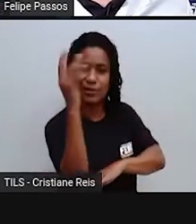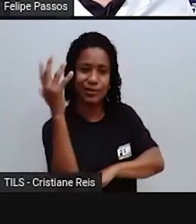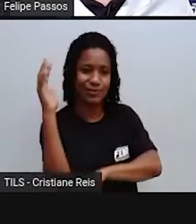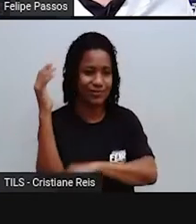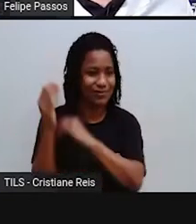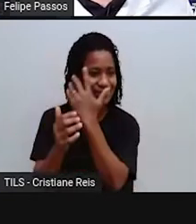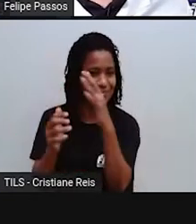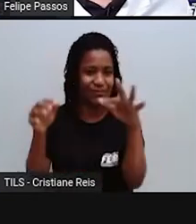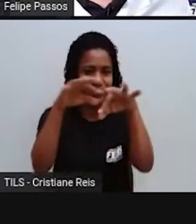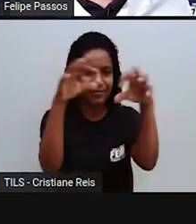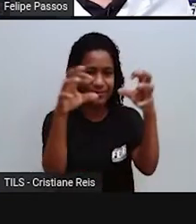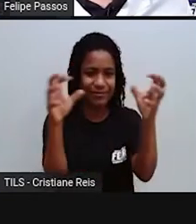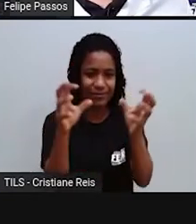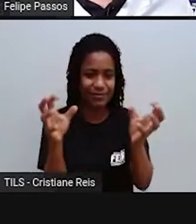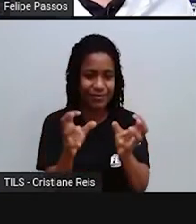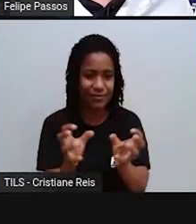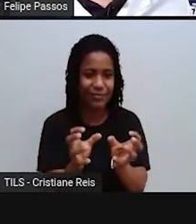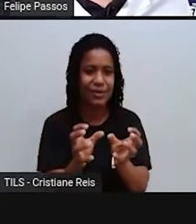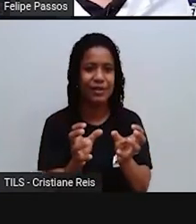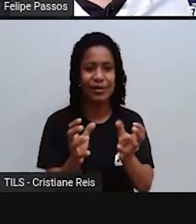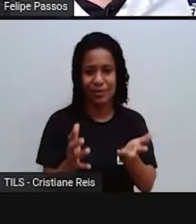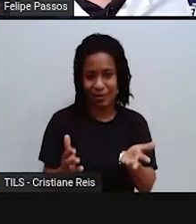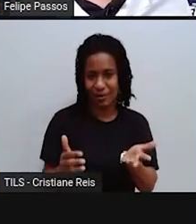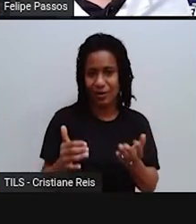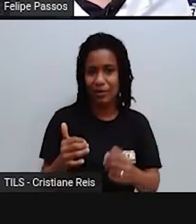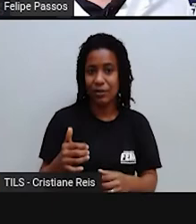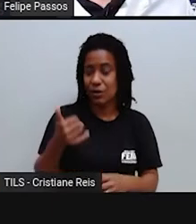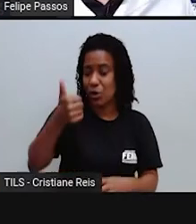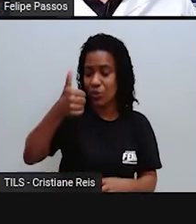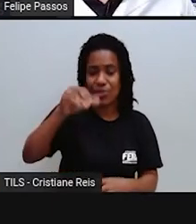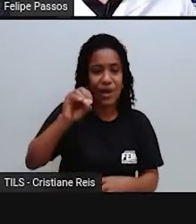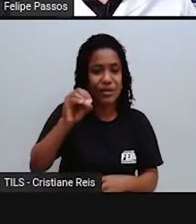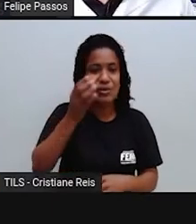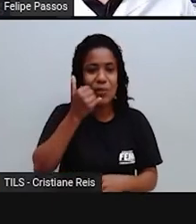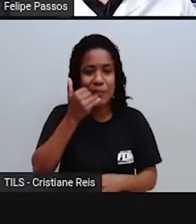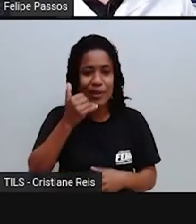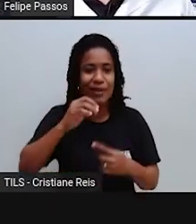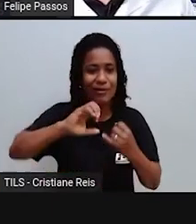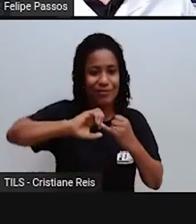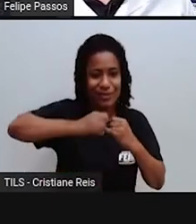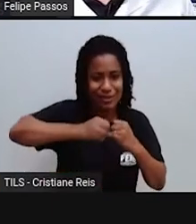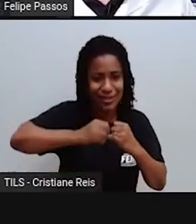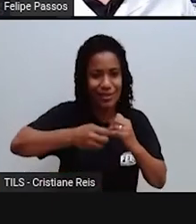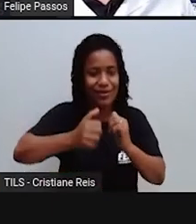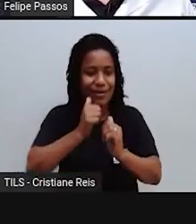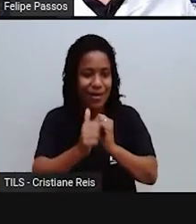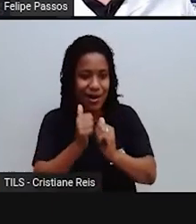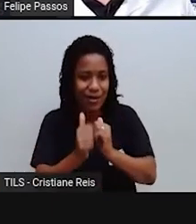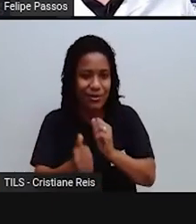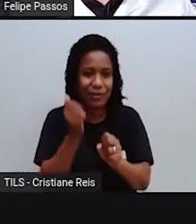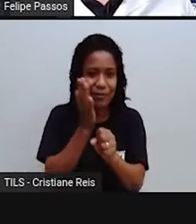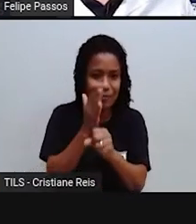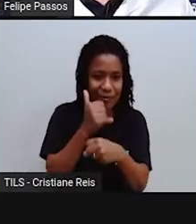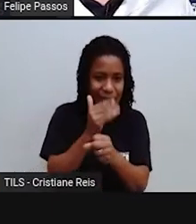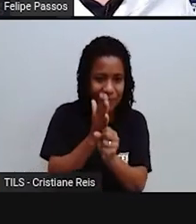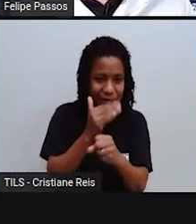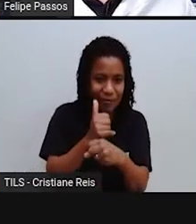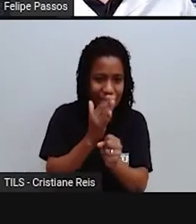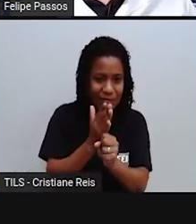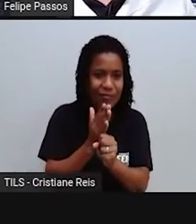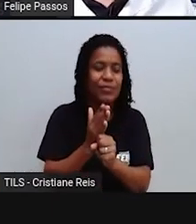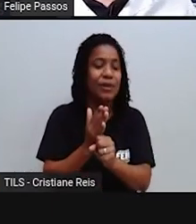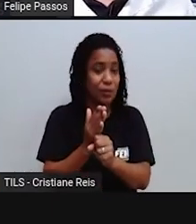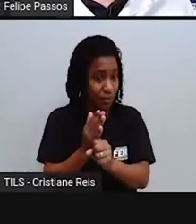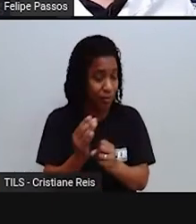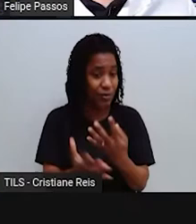se você botasse na ponta do lápis, uns 10 alimentos de origem vegetal. Feijão, arroz, batata, o